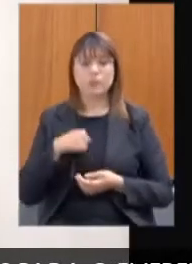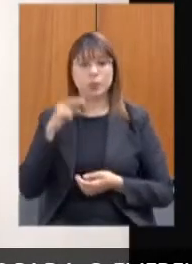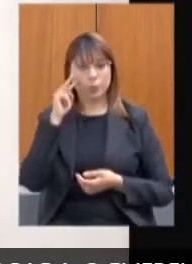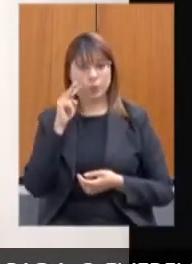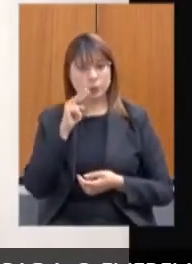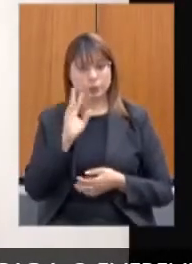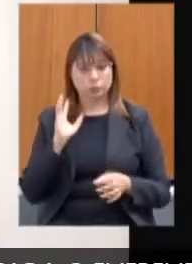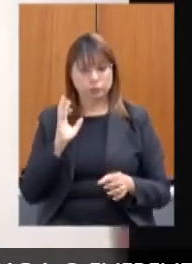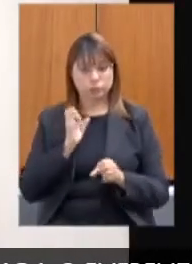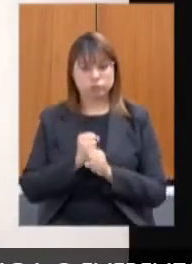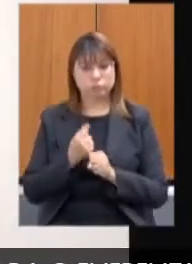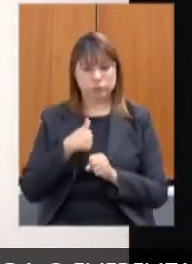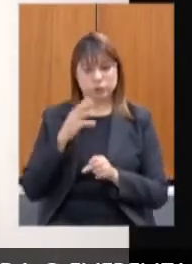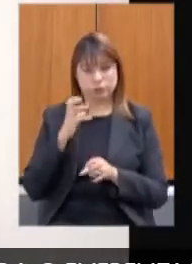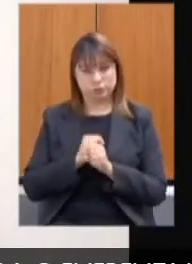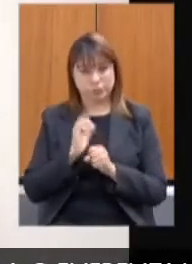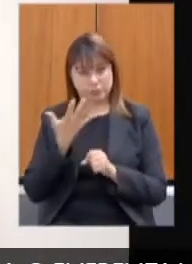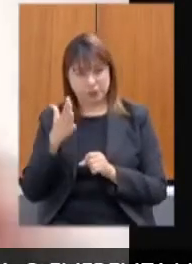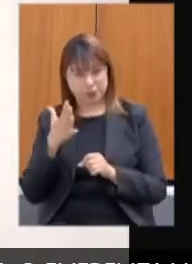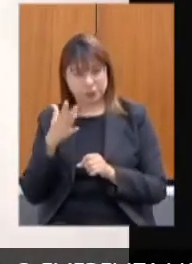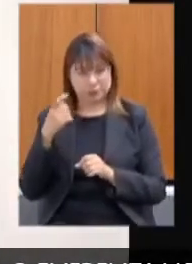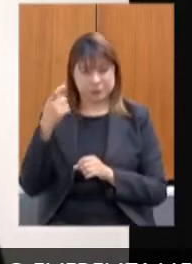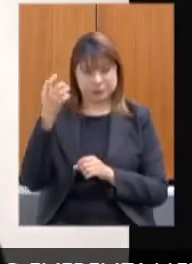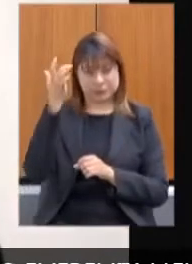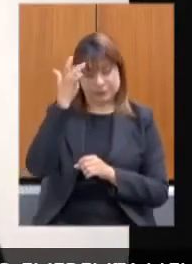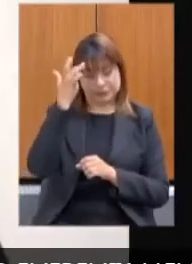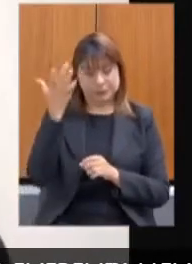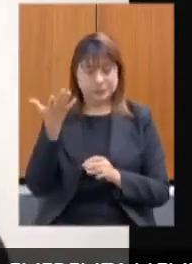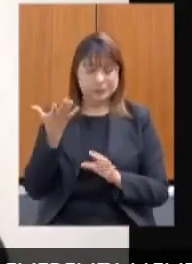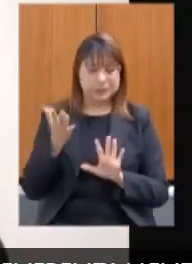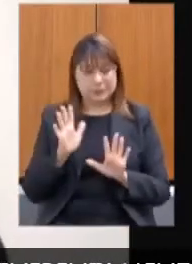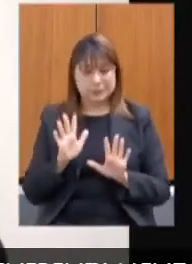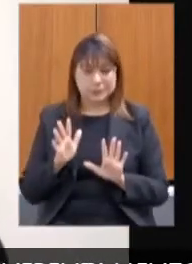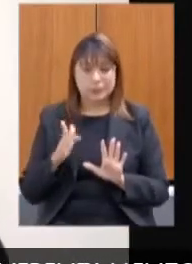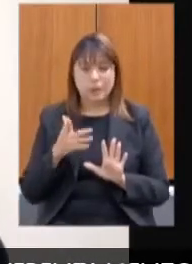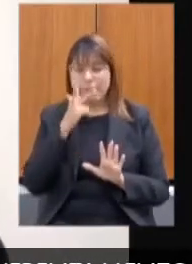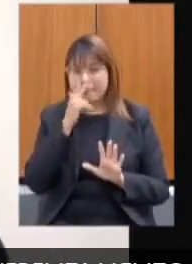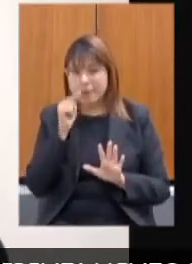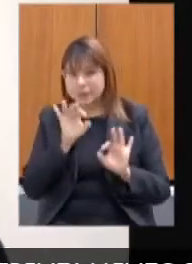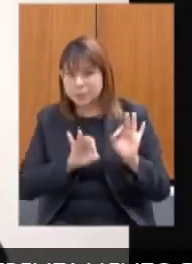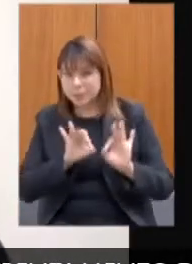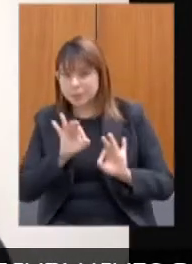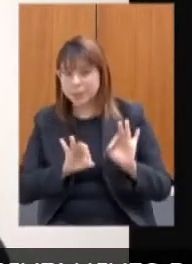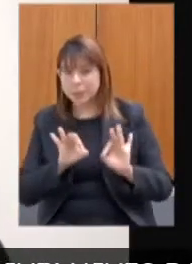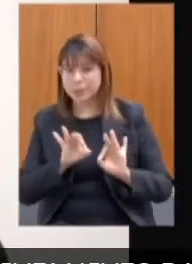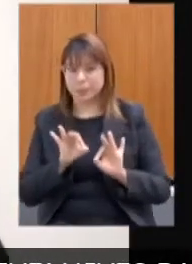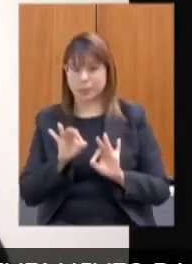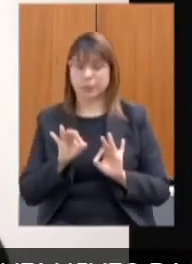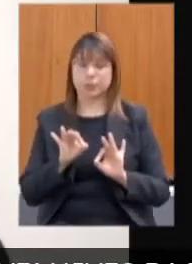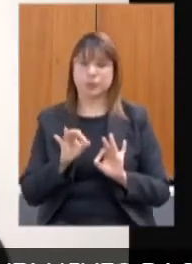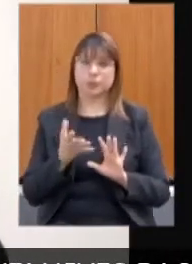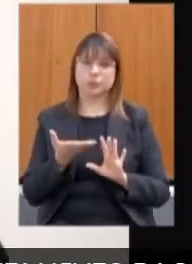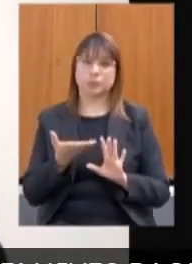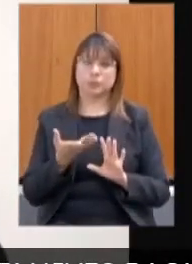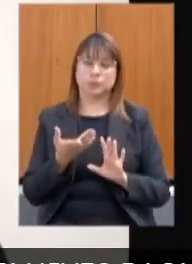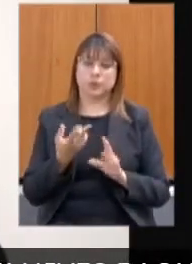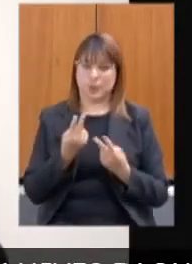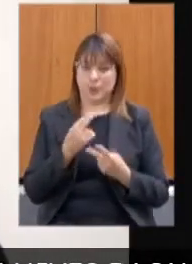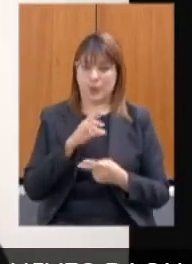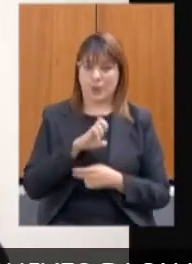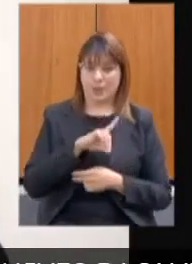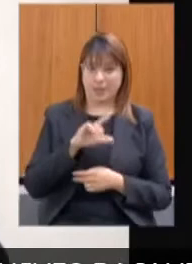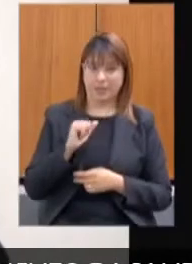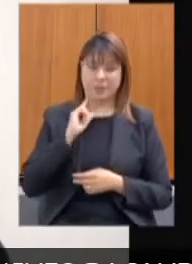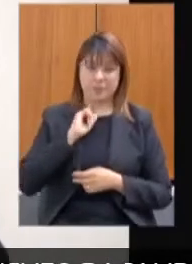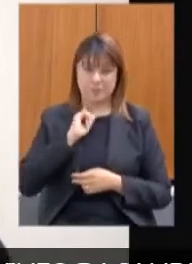levantados, fiz uma conta de cabeça, me parece que um programa dessa natureza, com o alcance que o Renda Minas tem